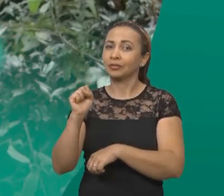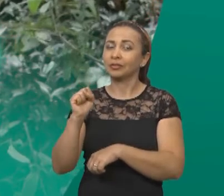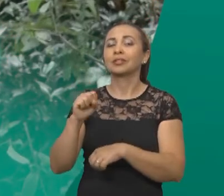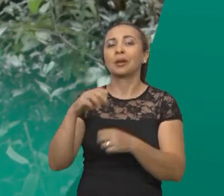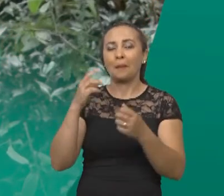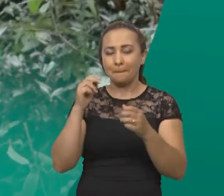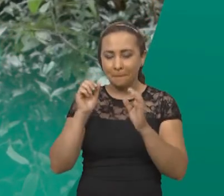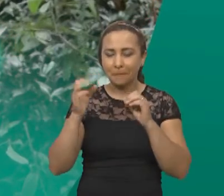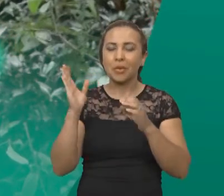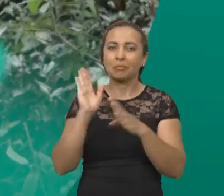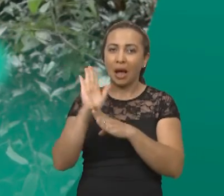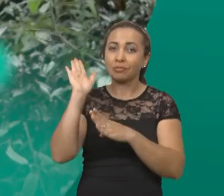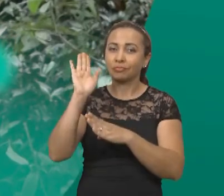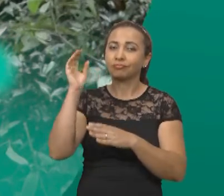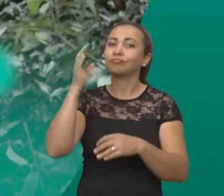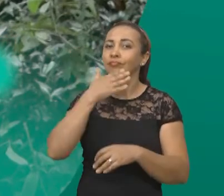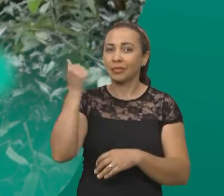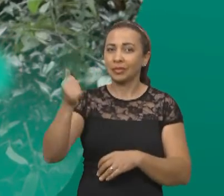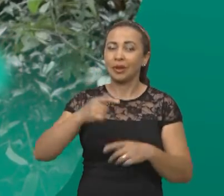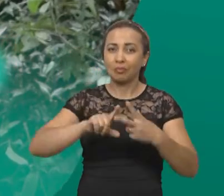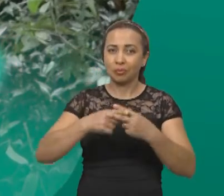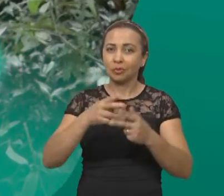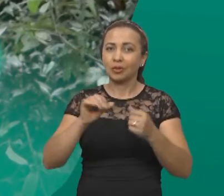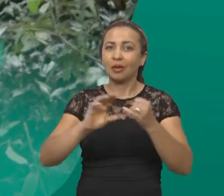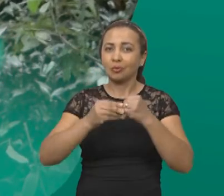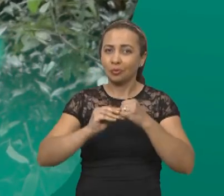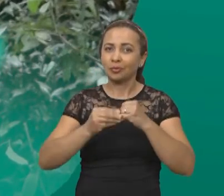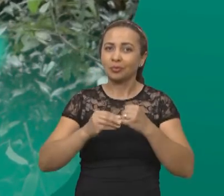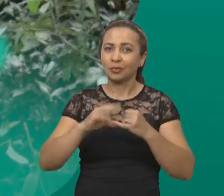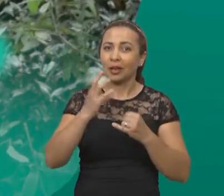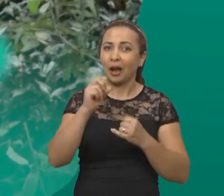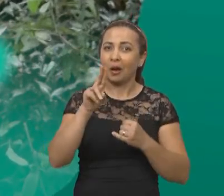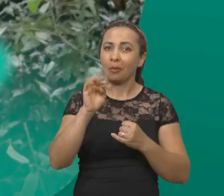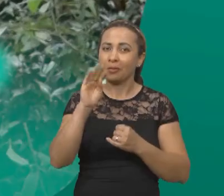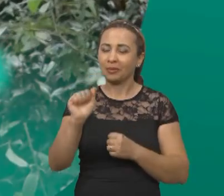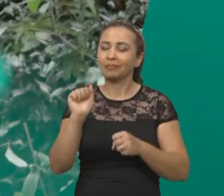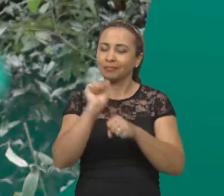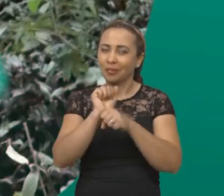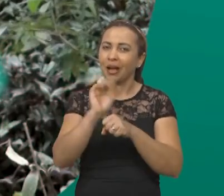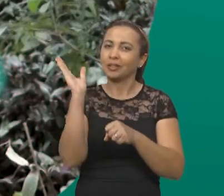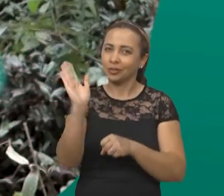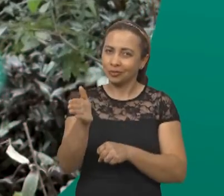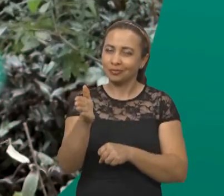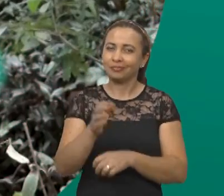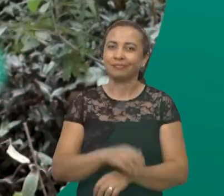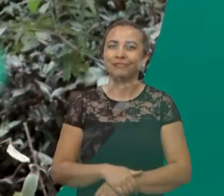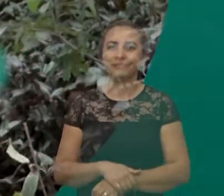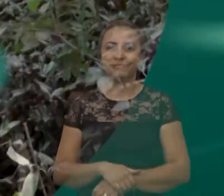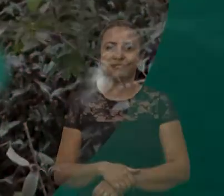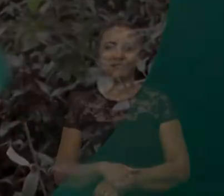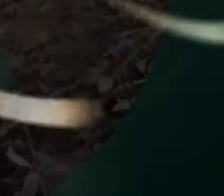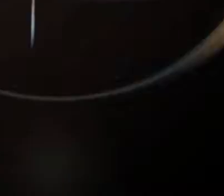trabalho promete melhorar a produção e a qualidade do feijão calpi. É depois do intervalo.